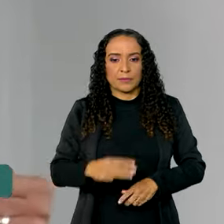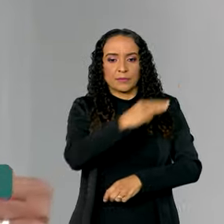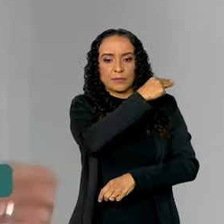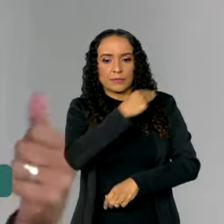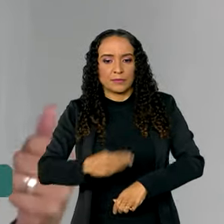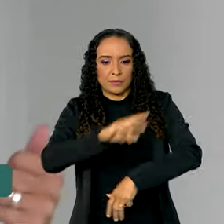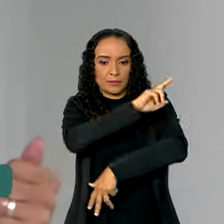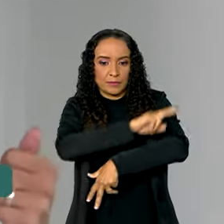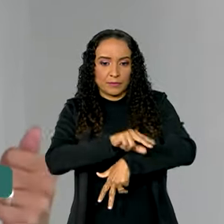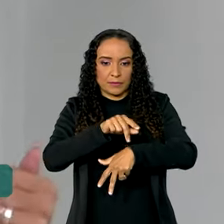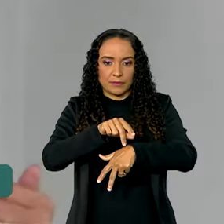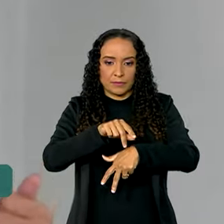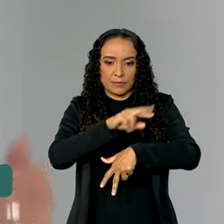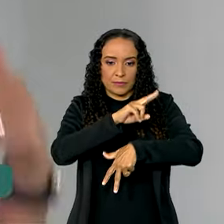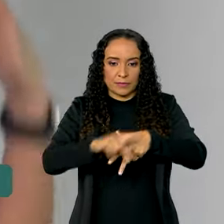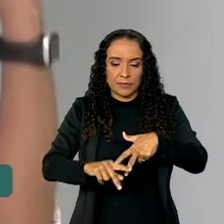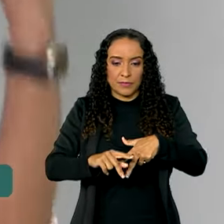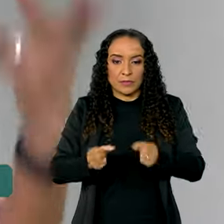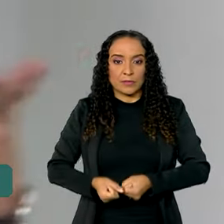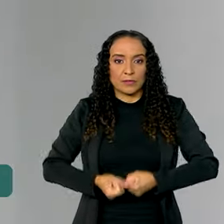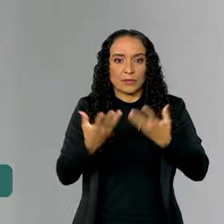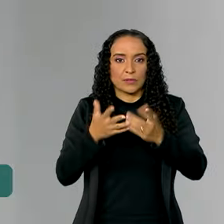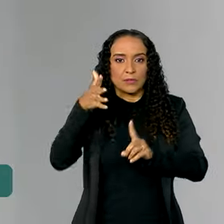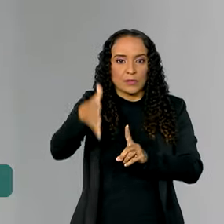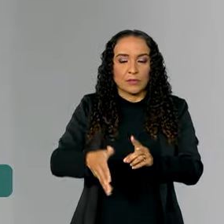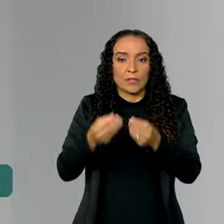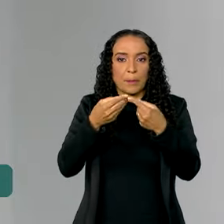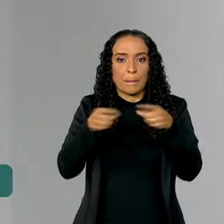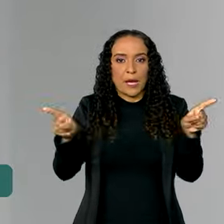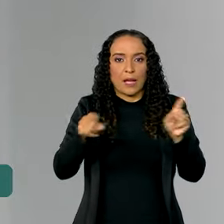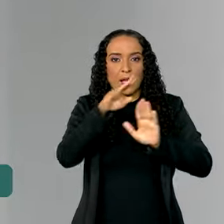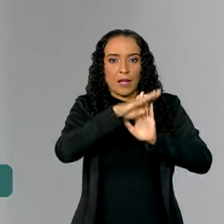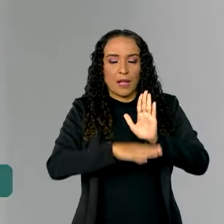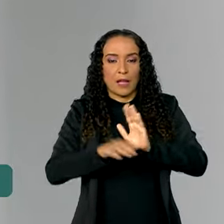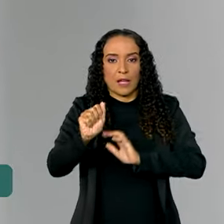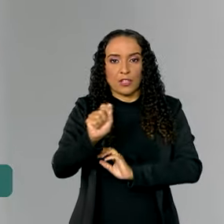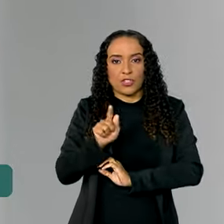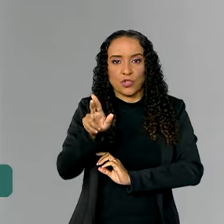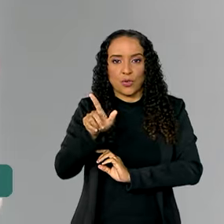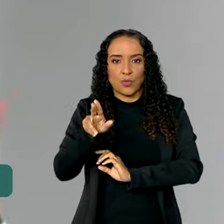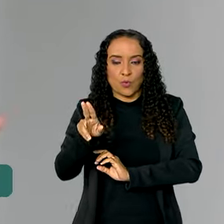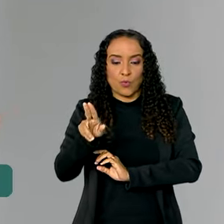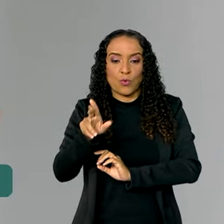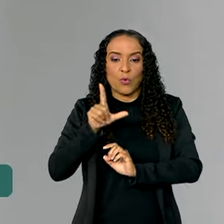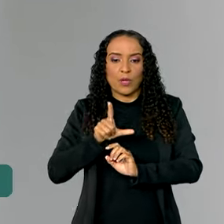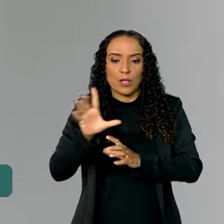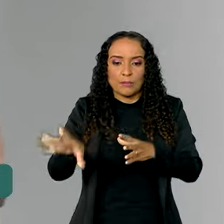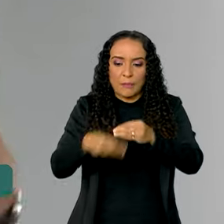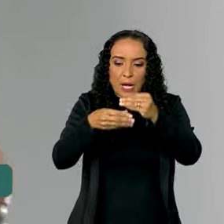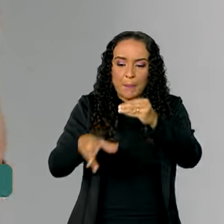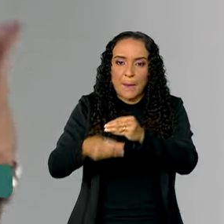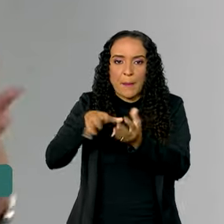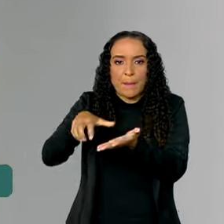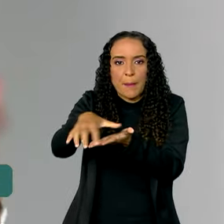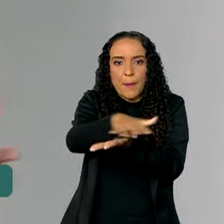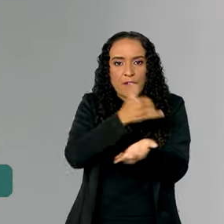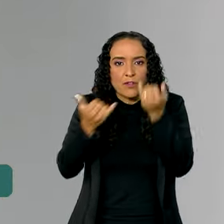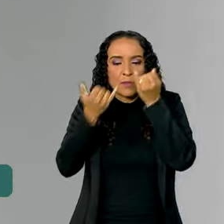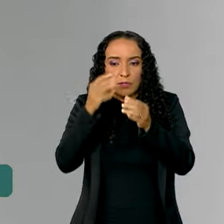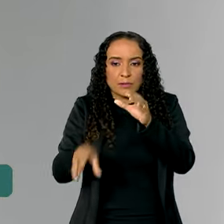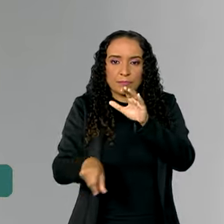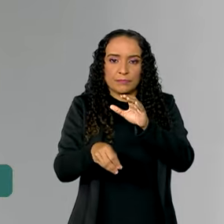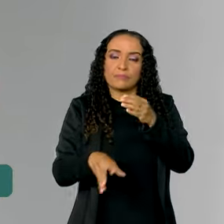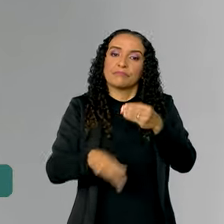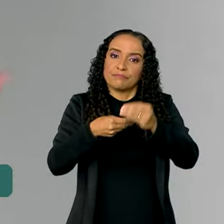Igualdade Racial falou sobre o lançamento da nova plataforma da Advocacia Geral da União, que agrega dados sobre leis e